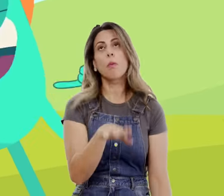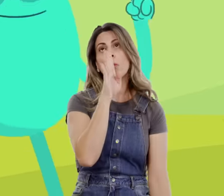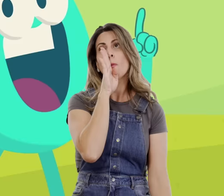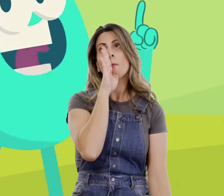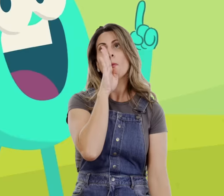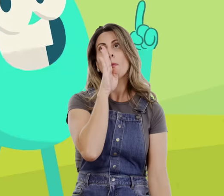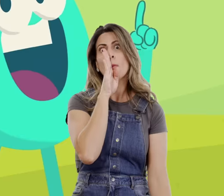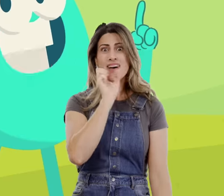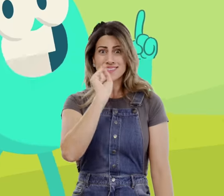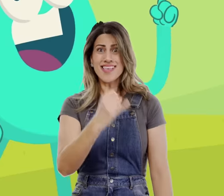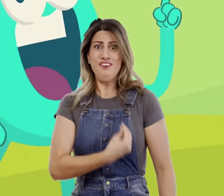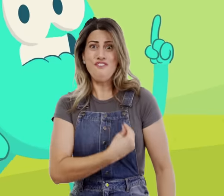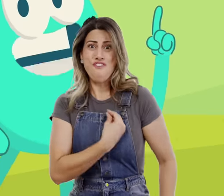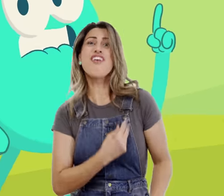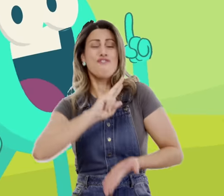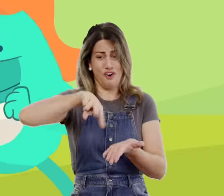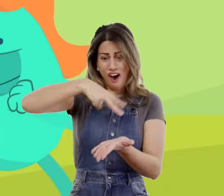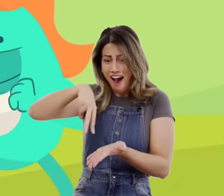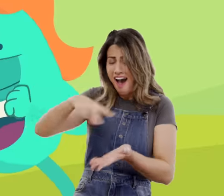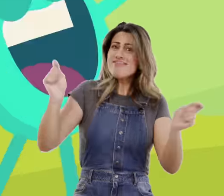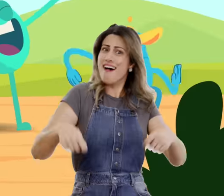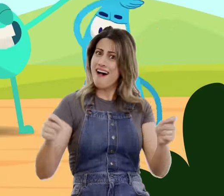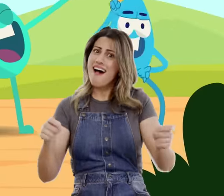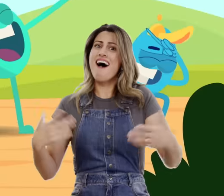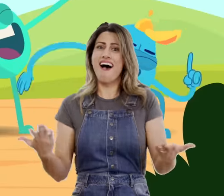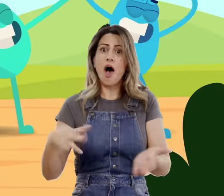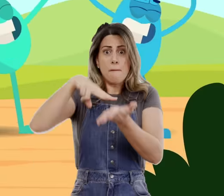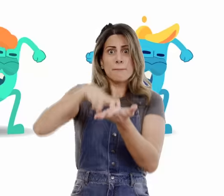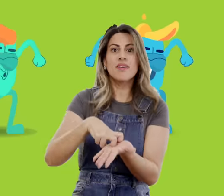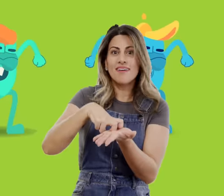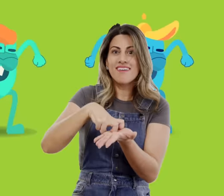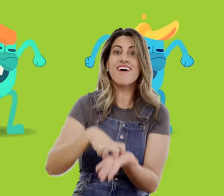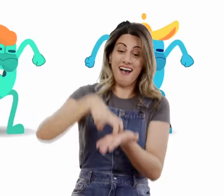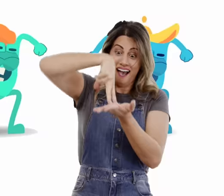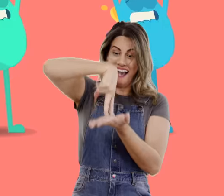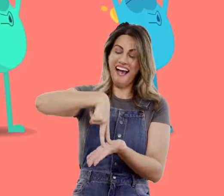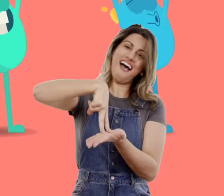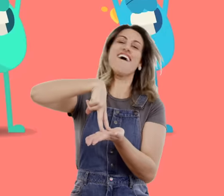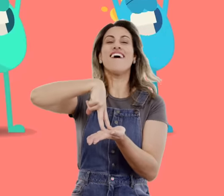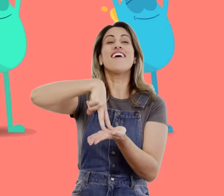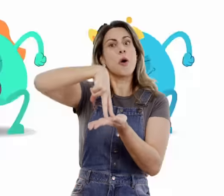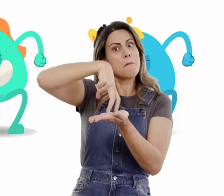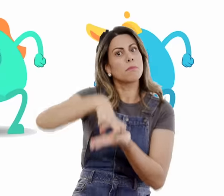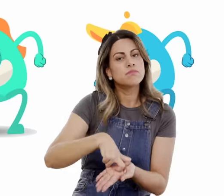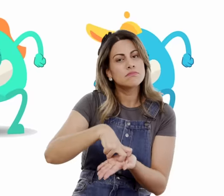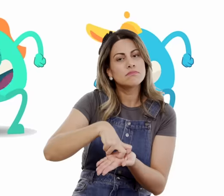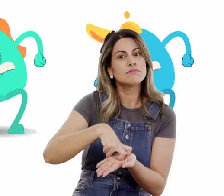morto nem balança Quem tá vivo agora dança Morto, Vivo